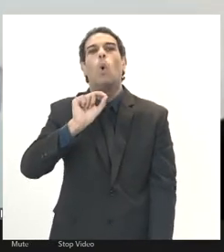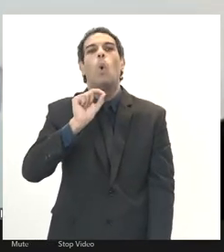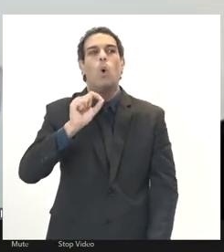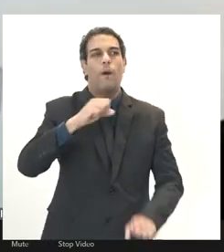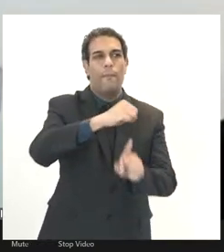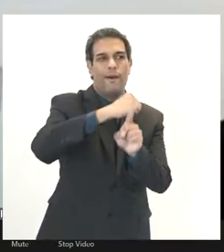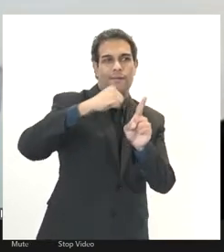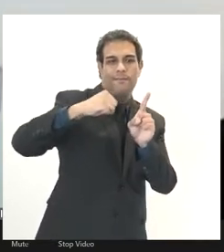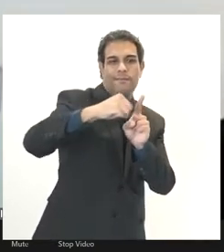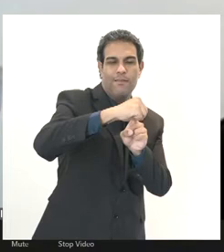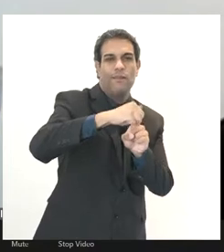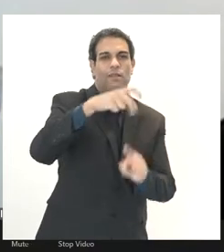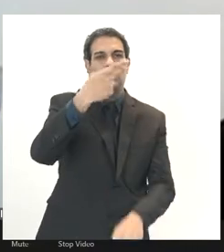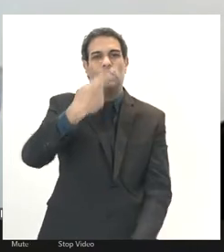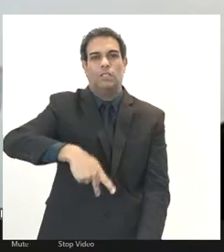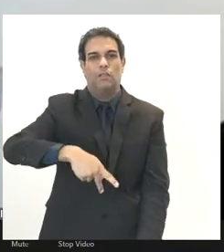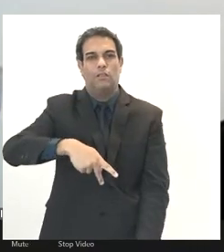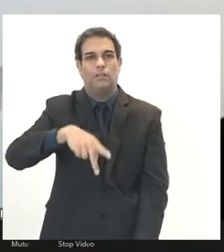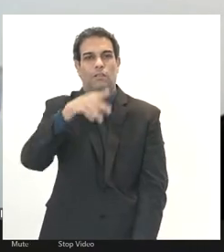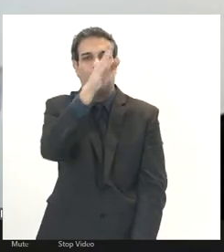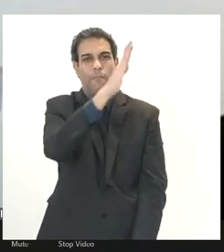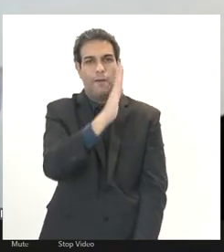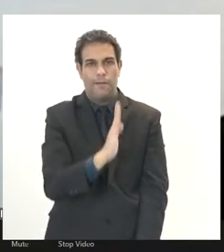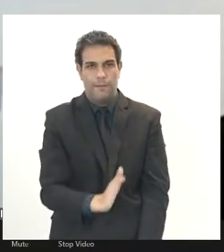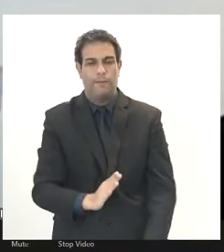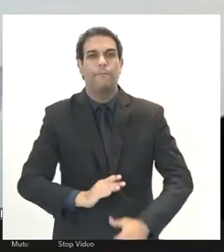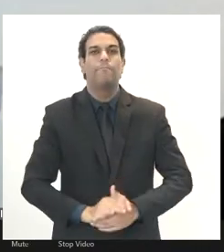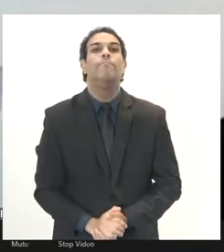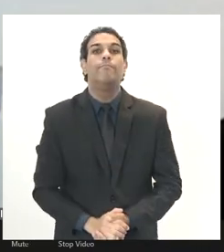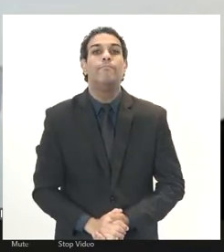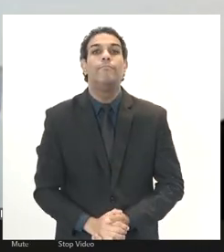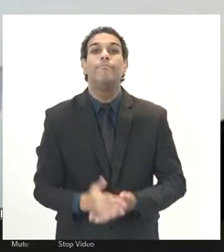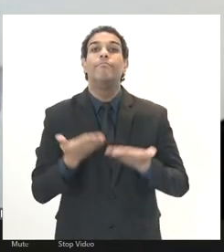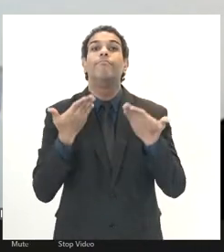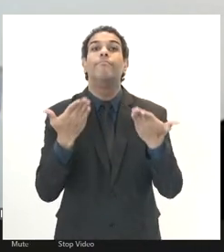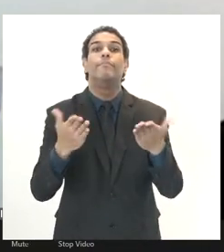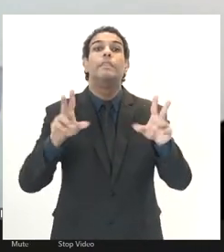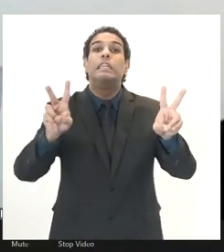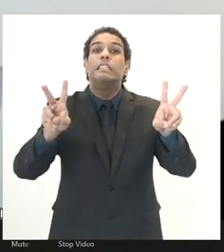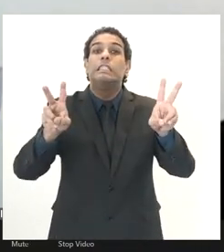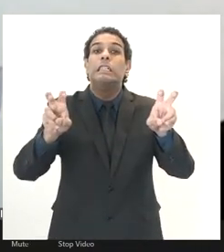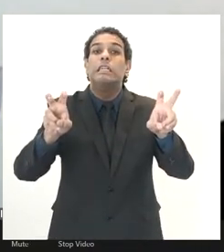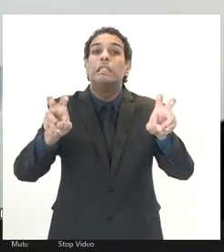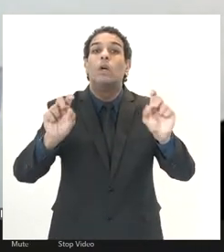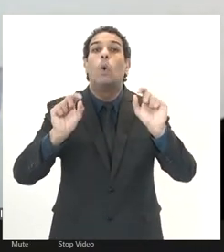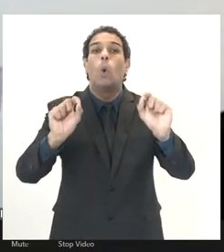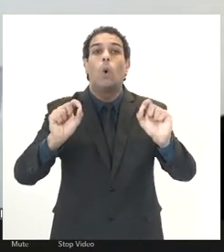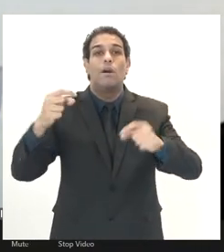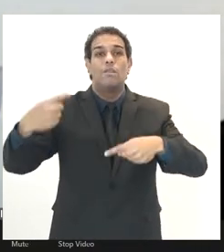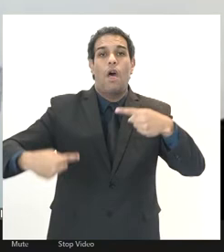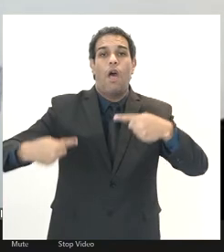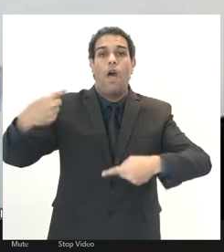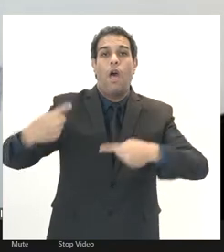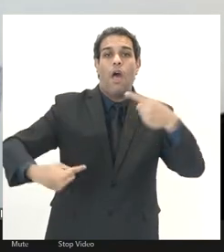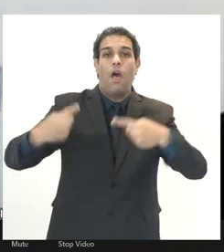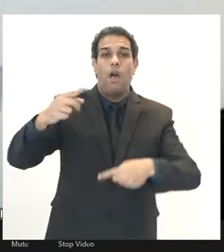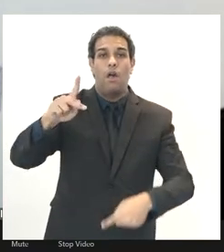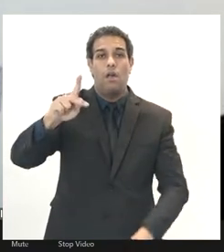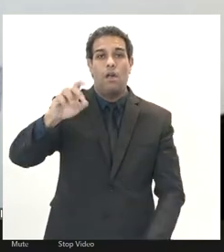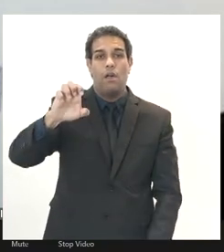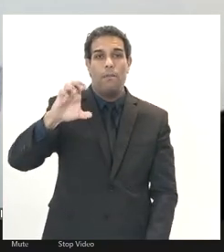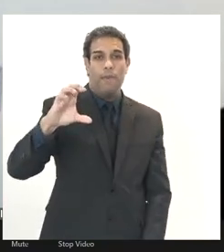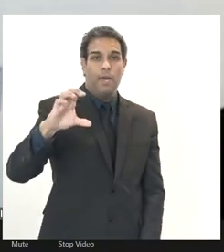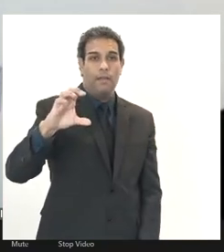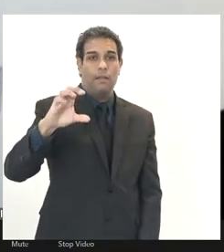brasileira, população. Porque o tema que está sendo abordado, que é a PEC 32,